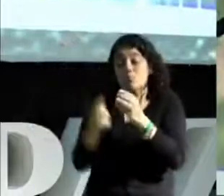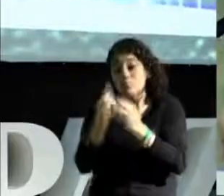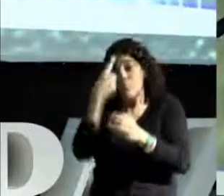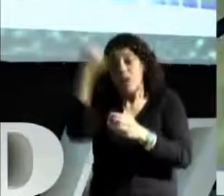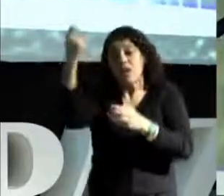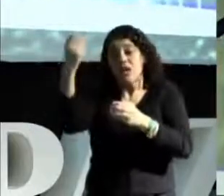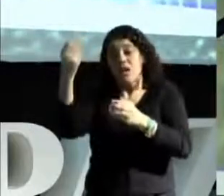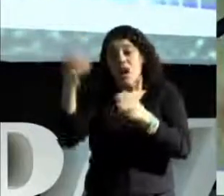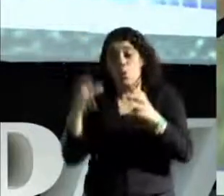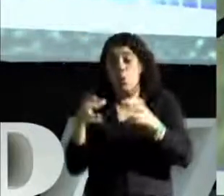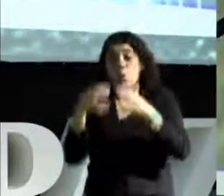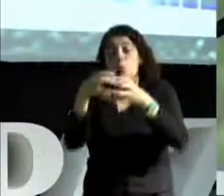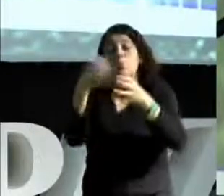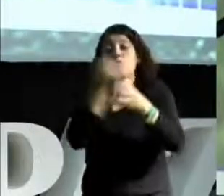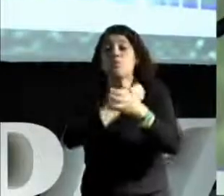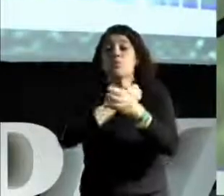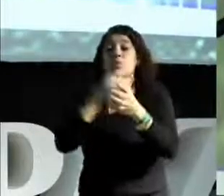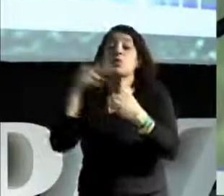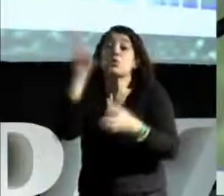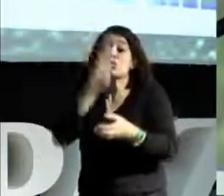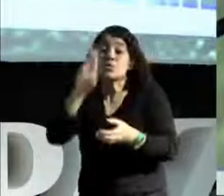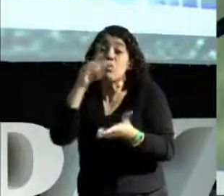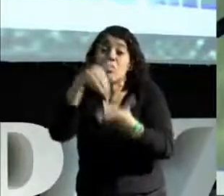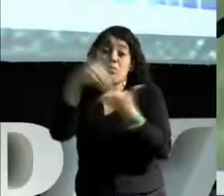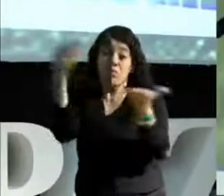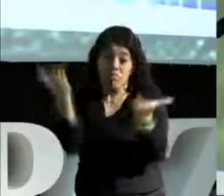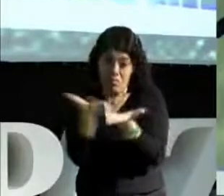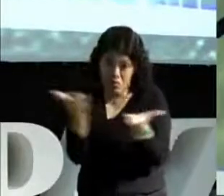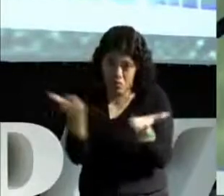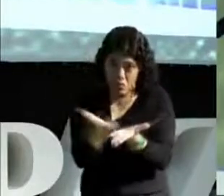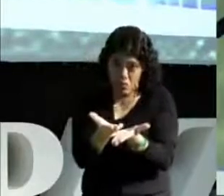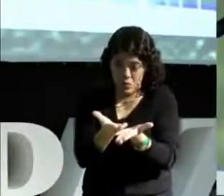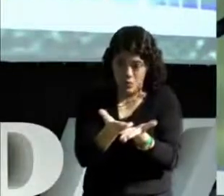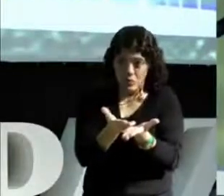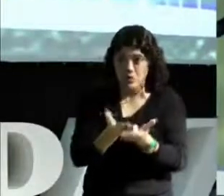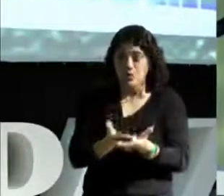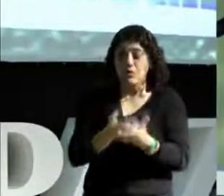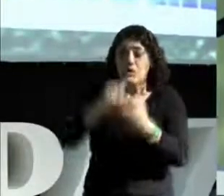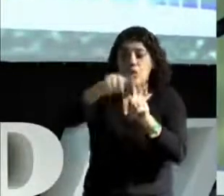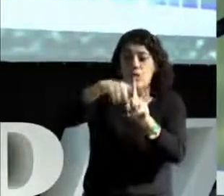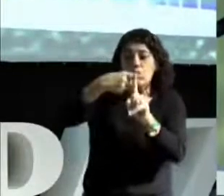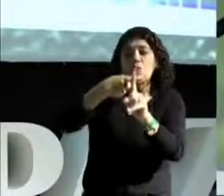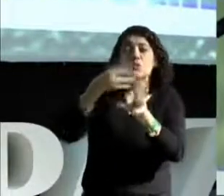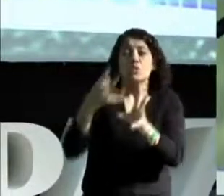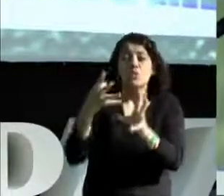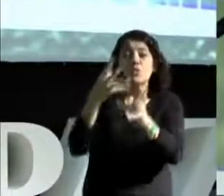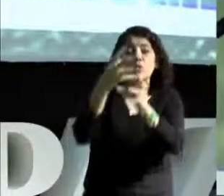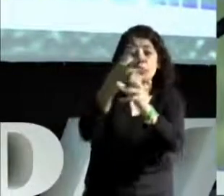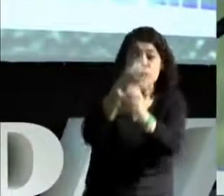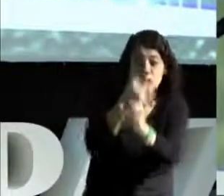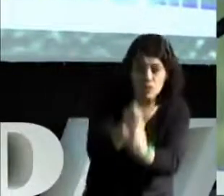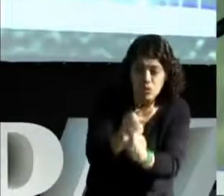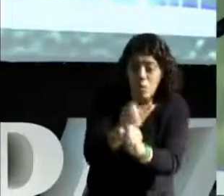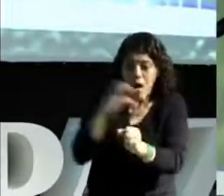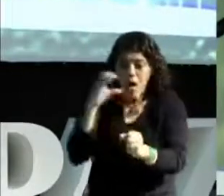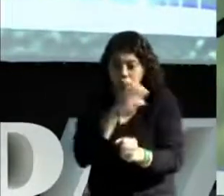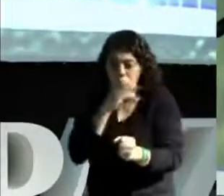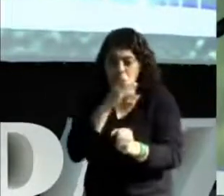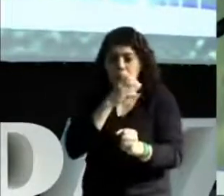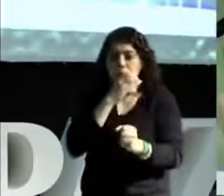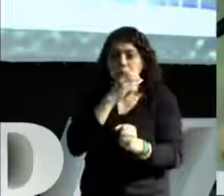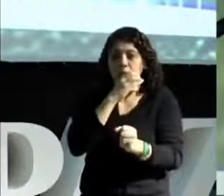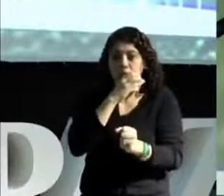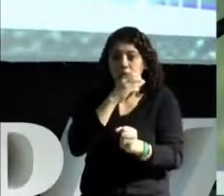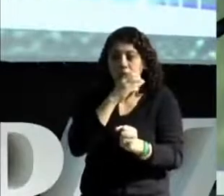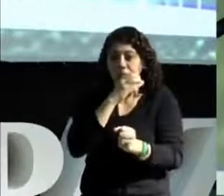sistema numérico que a gente usa, que coloca unidade embaixo de unidade, dezena embaixo de dezena, soma e faz contas com uma rapidez impressionante. Aquilo ali